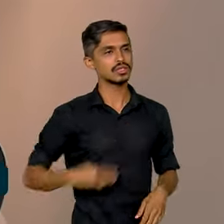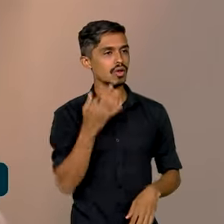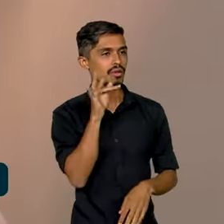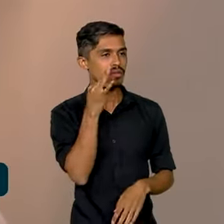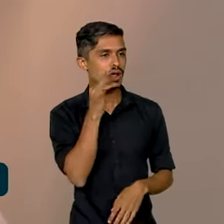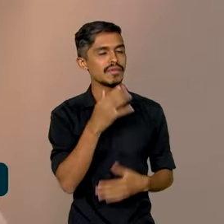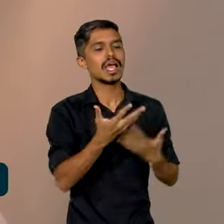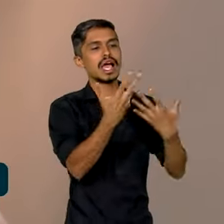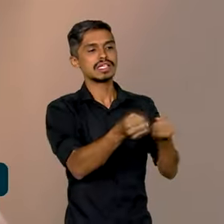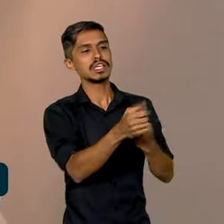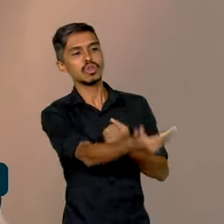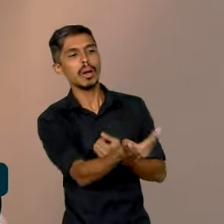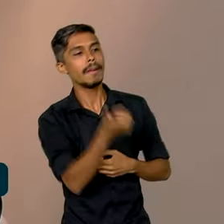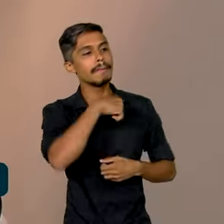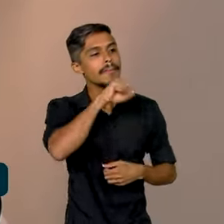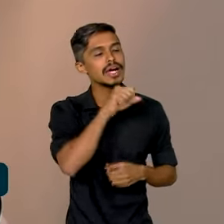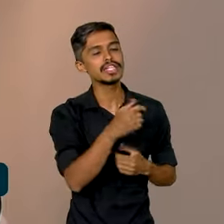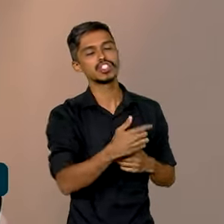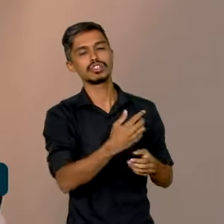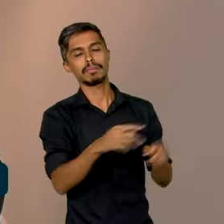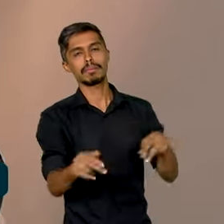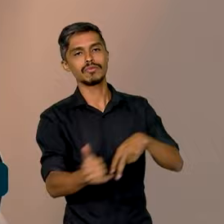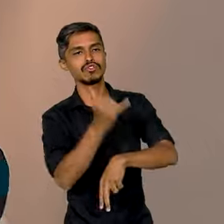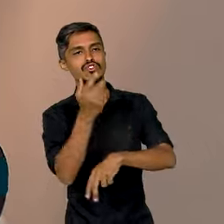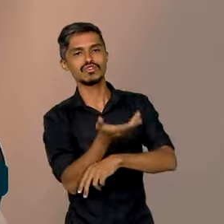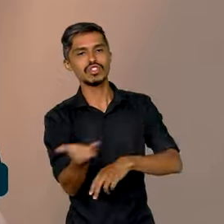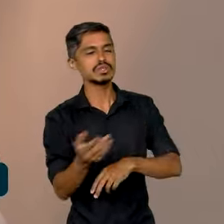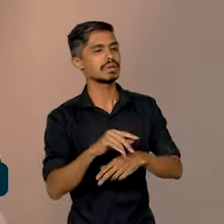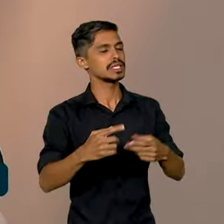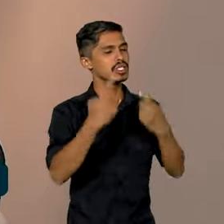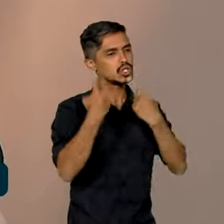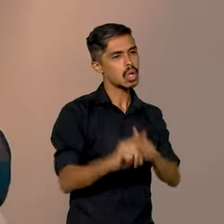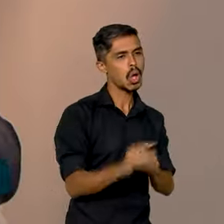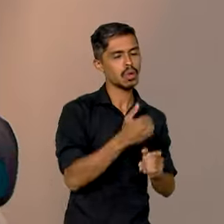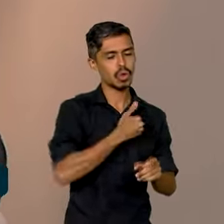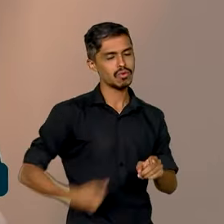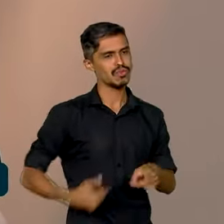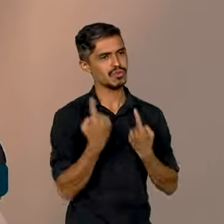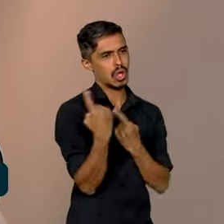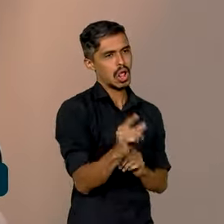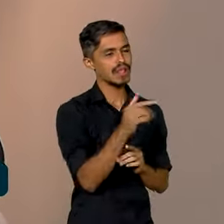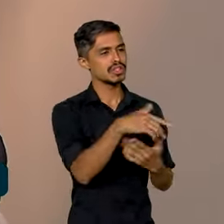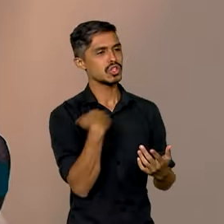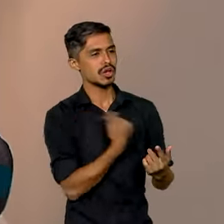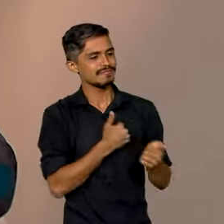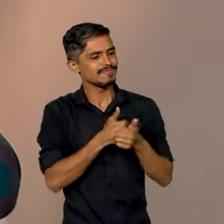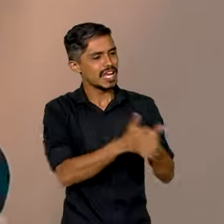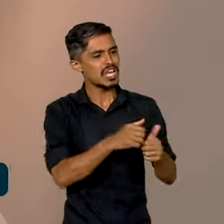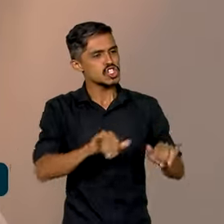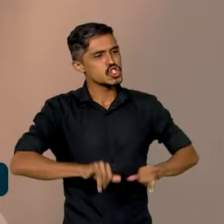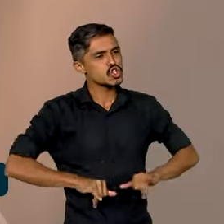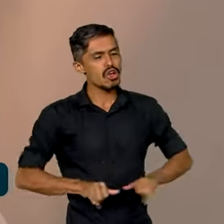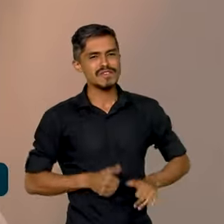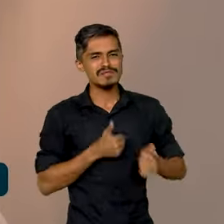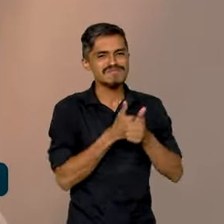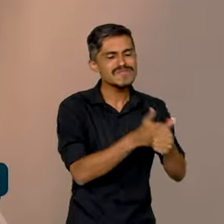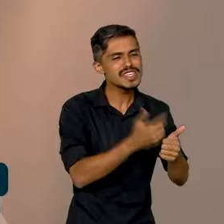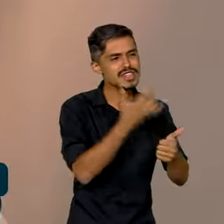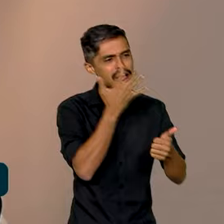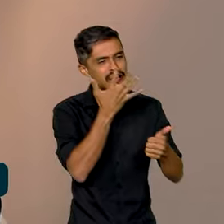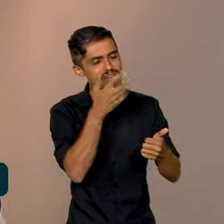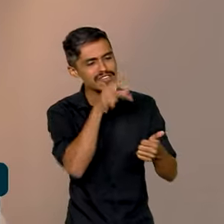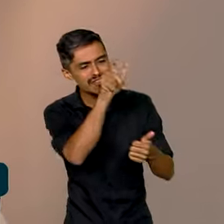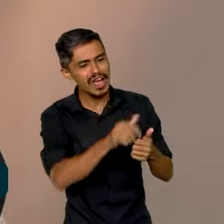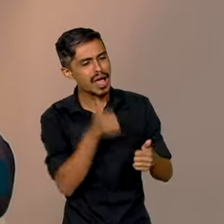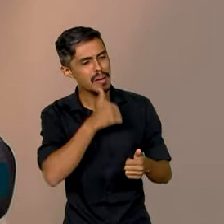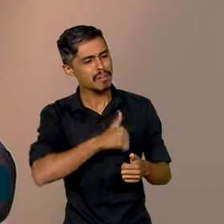mães de vítimas de violência institucional. Ali, pudemos compartilhar, pudemos ver de perto o sofrimento e a dor que essas